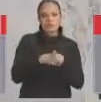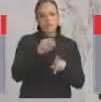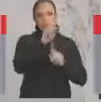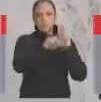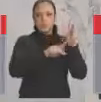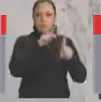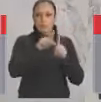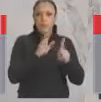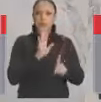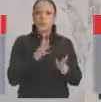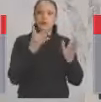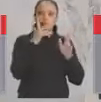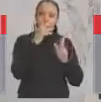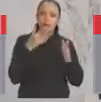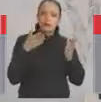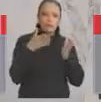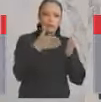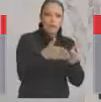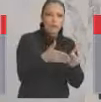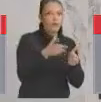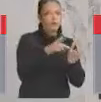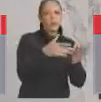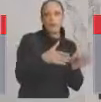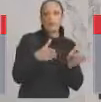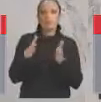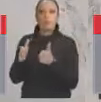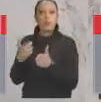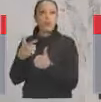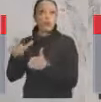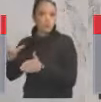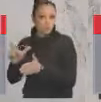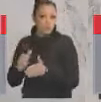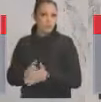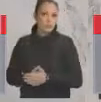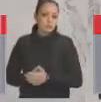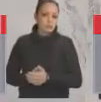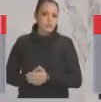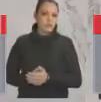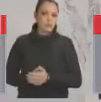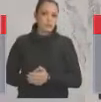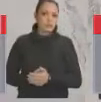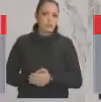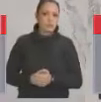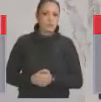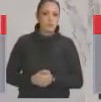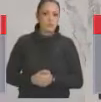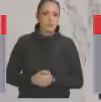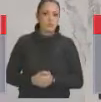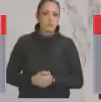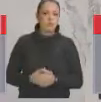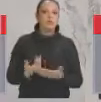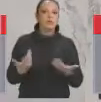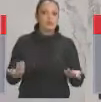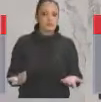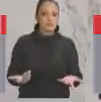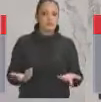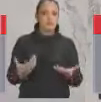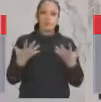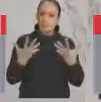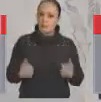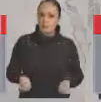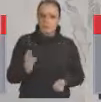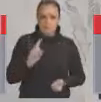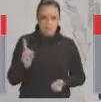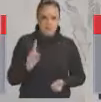desviar o foco da verdadeira crise da educação. Mas nós não vamos tolerar isso. Então, em relação a esse movimento aqui, que é uma